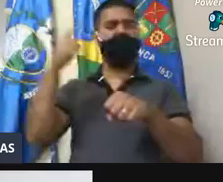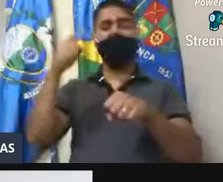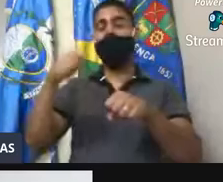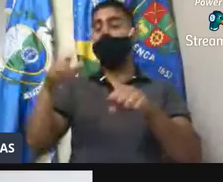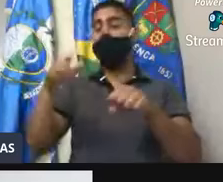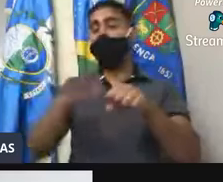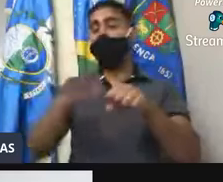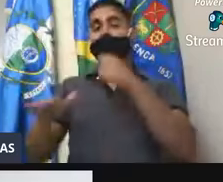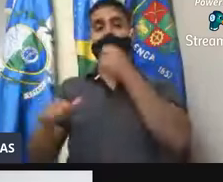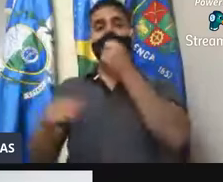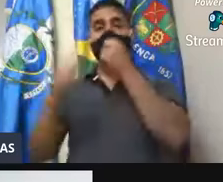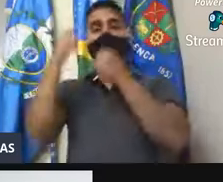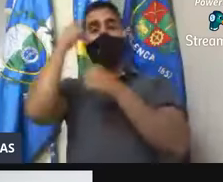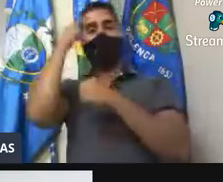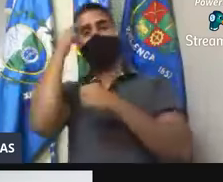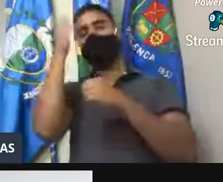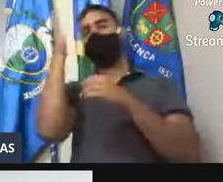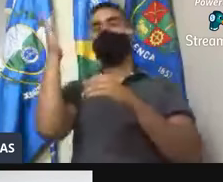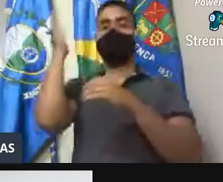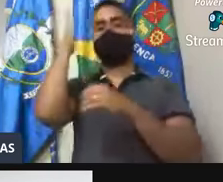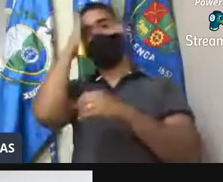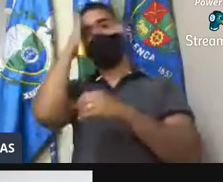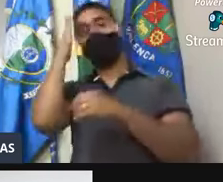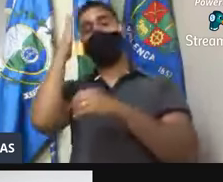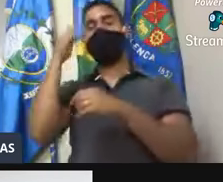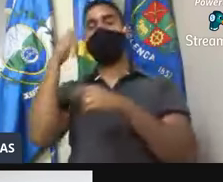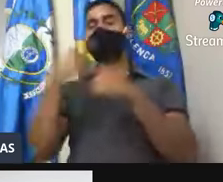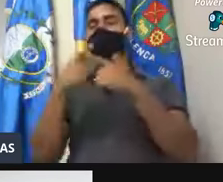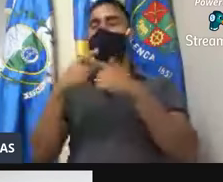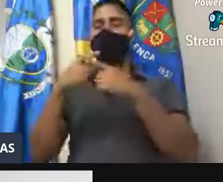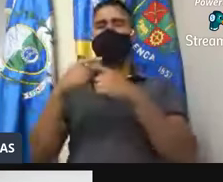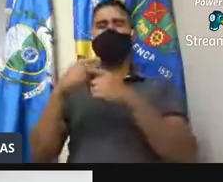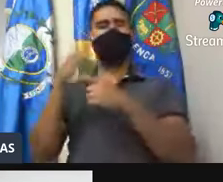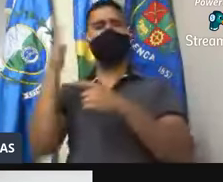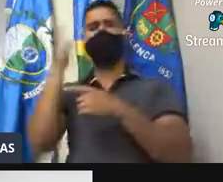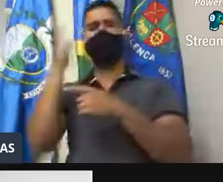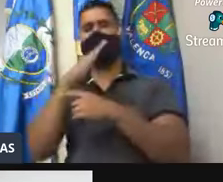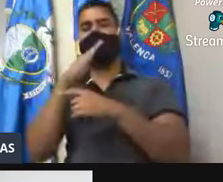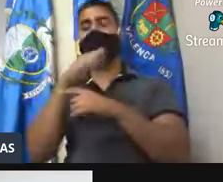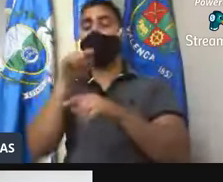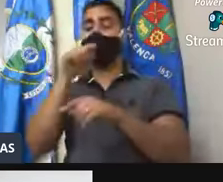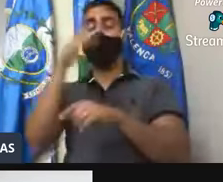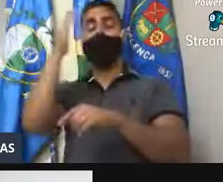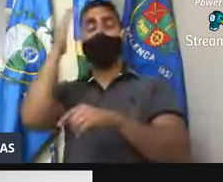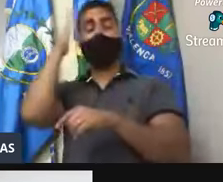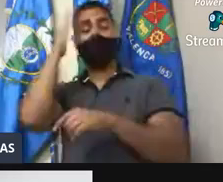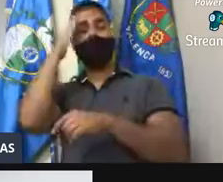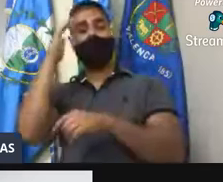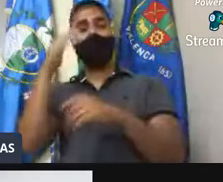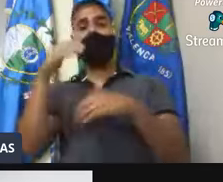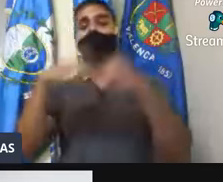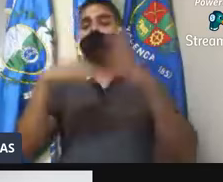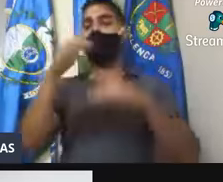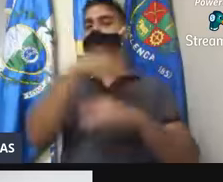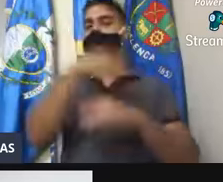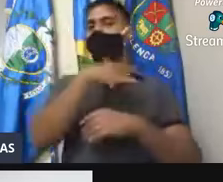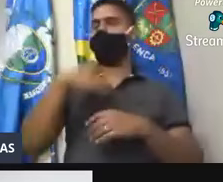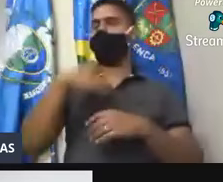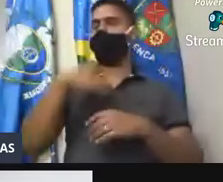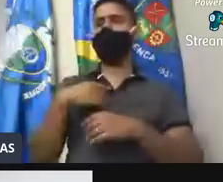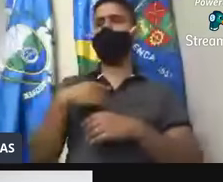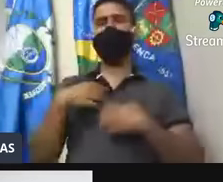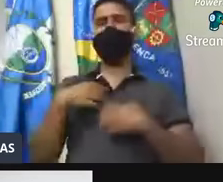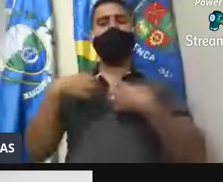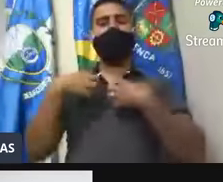as crianças batiam até com a cabeça na parede de tão mal que aquilo fazia. Quem é da área da saúde sabe melhor do que eu que há uma sensibilidade